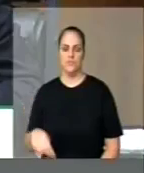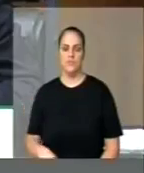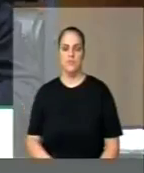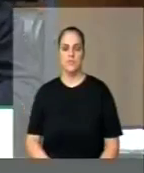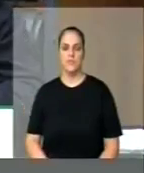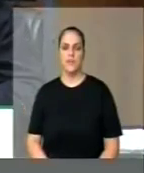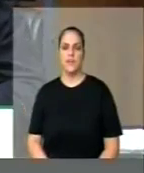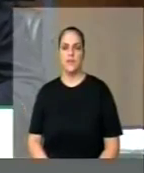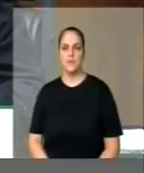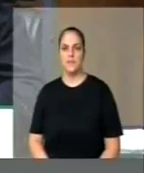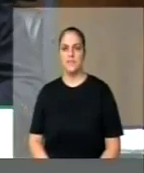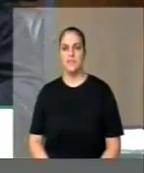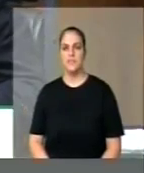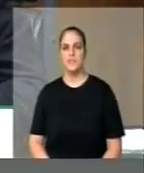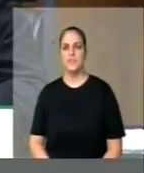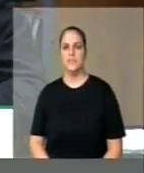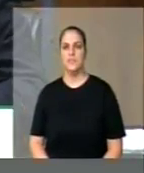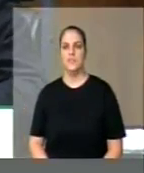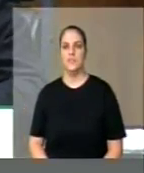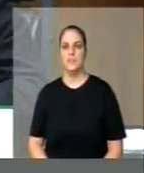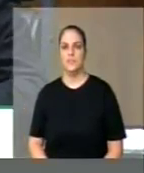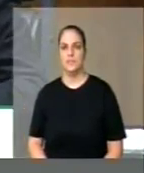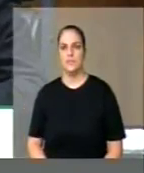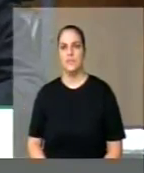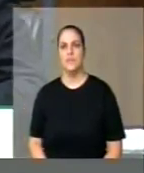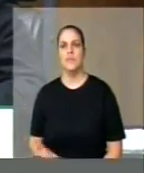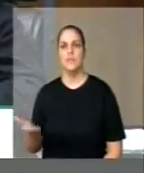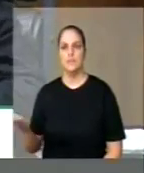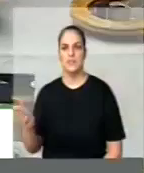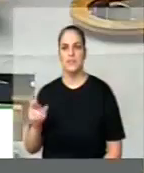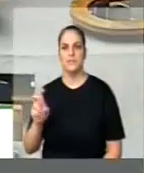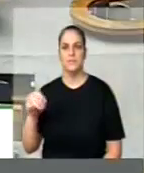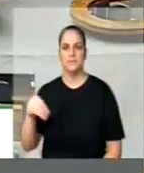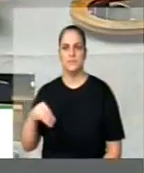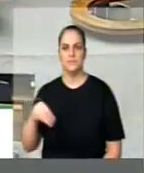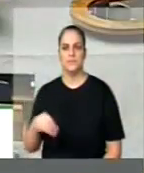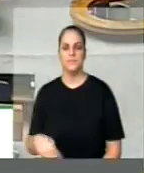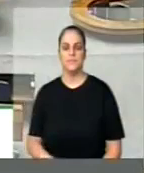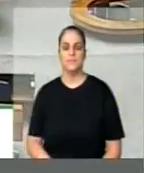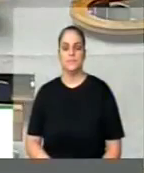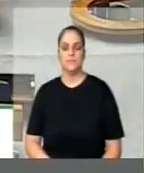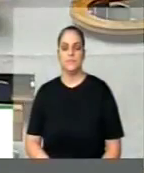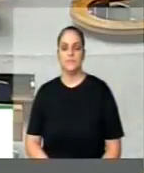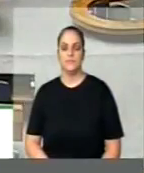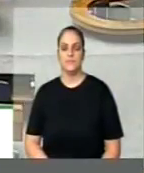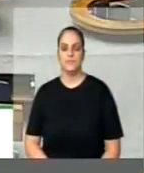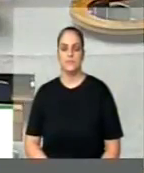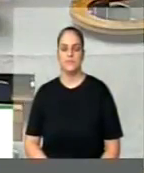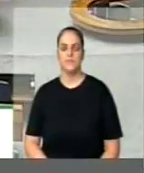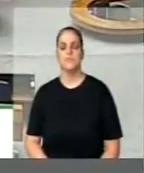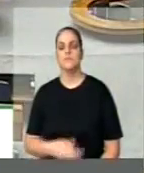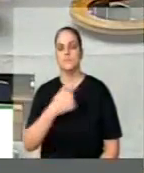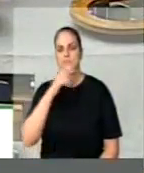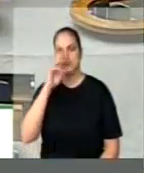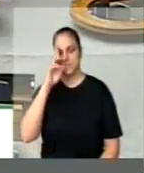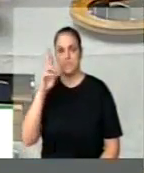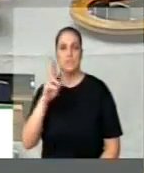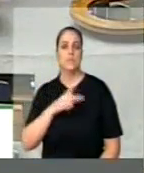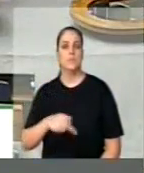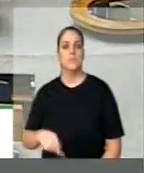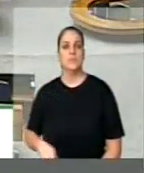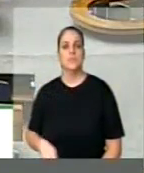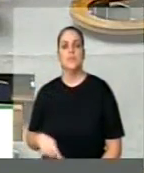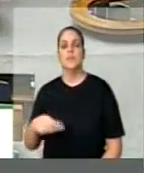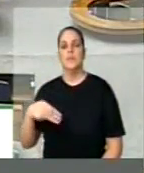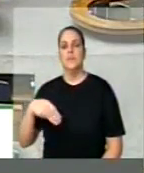do Mato Grosso. Deputada Joa Moraes, cinco minutos. Senhor presidente, deputado Mauro Pereira,